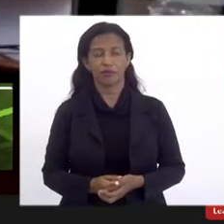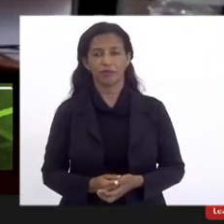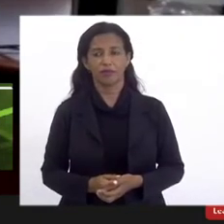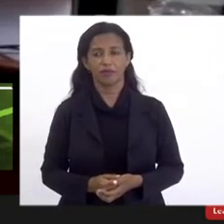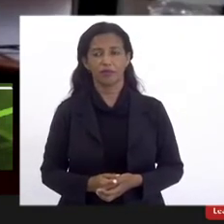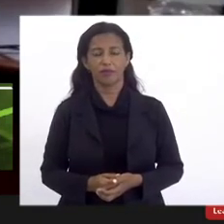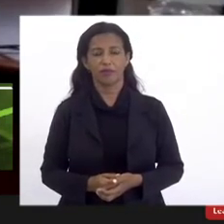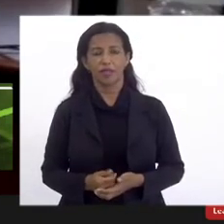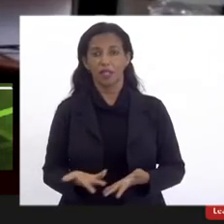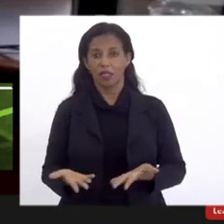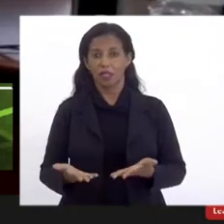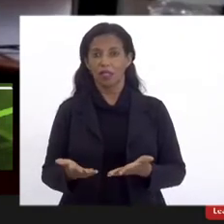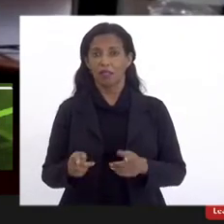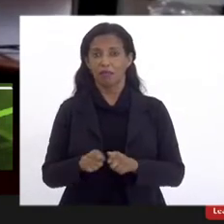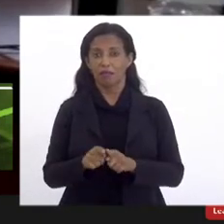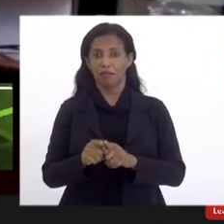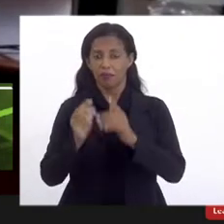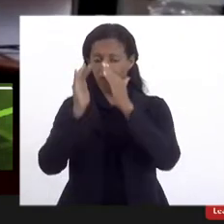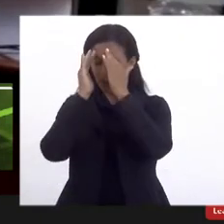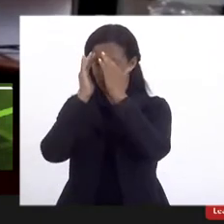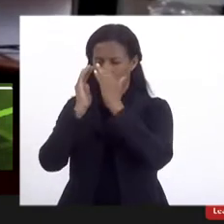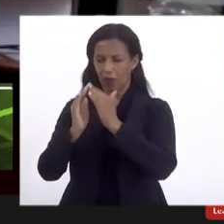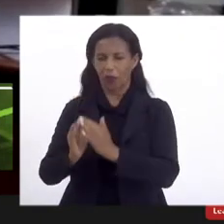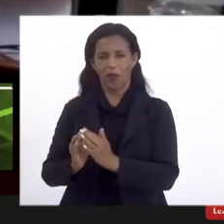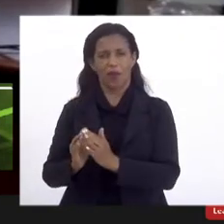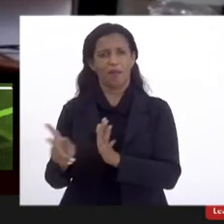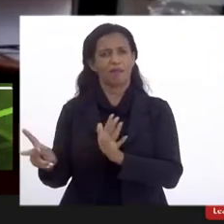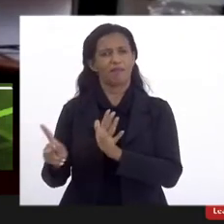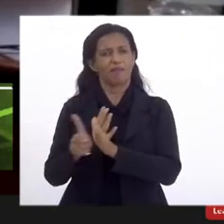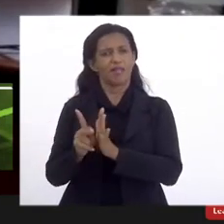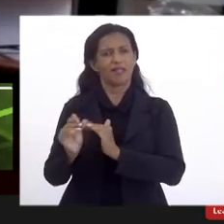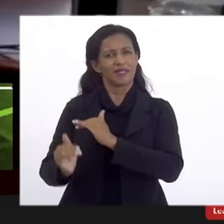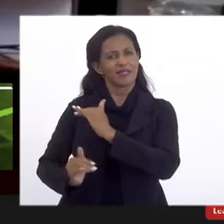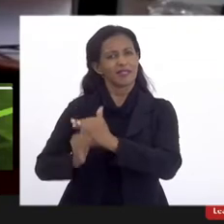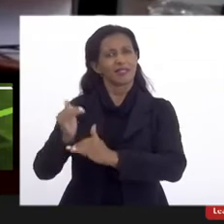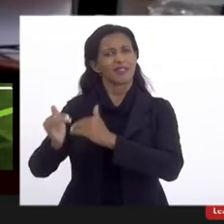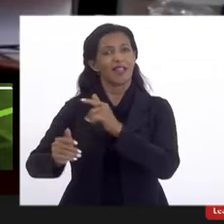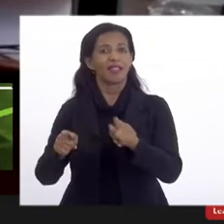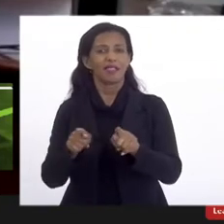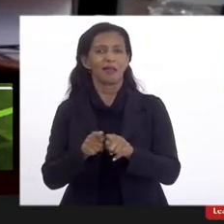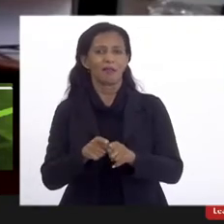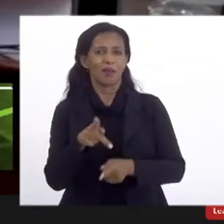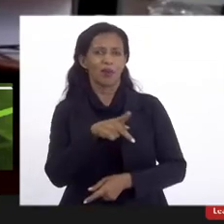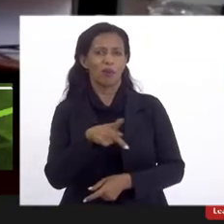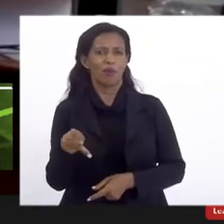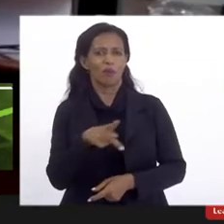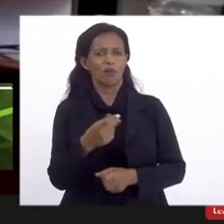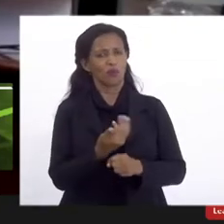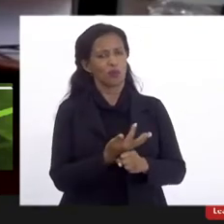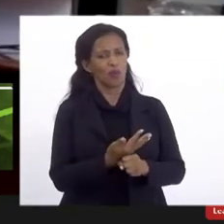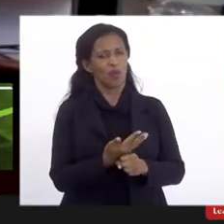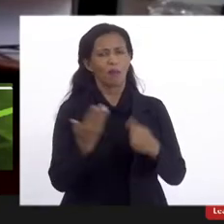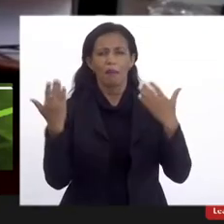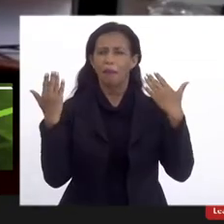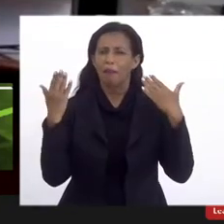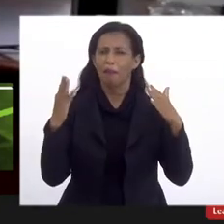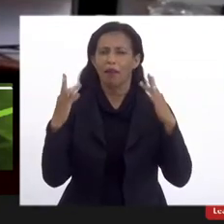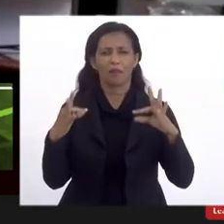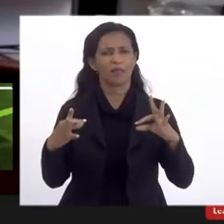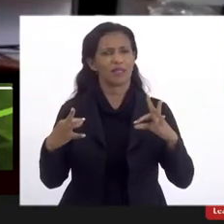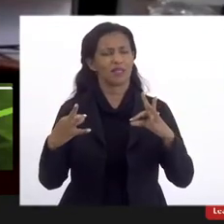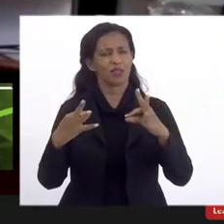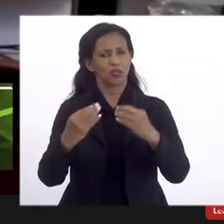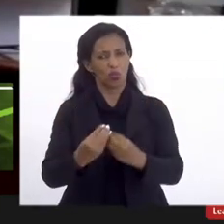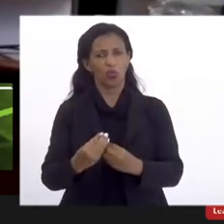muita honra também fazer parte desse processo também como professor da UERJ. Então, meus parabéns a todos os envolvidos,